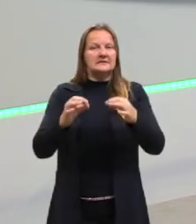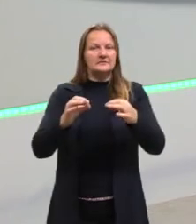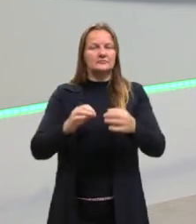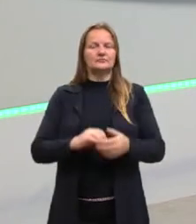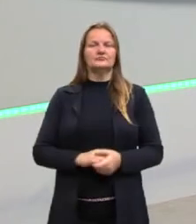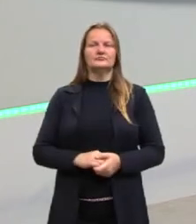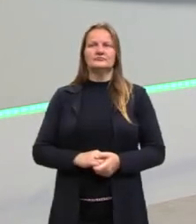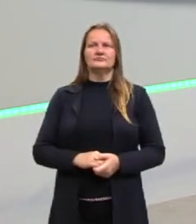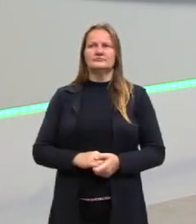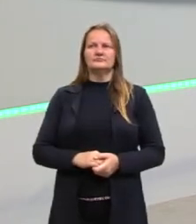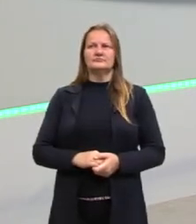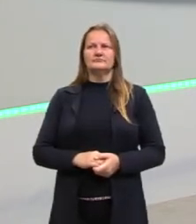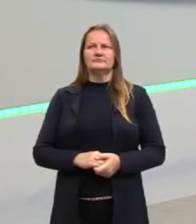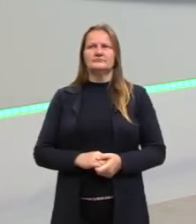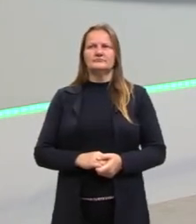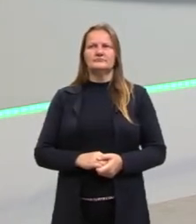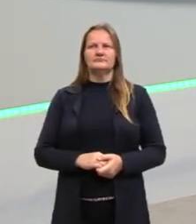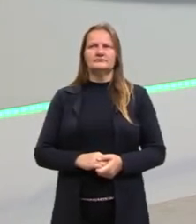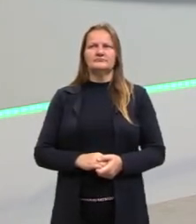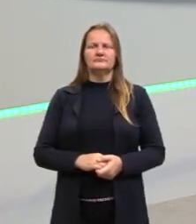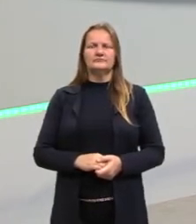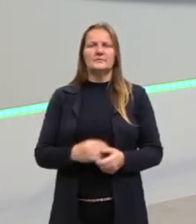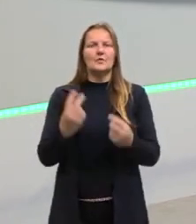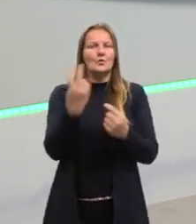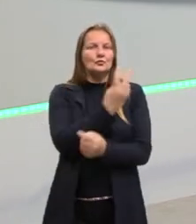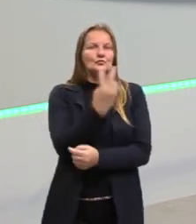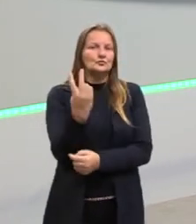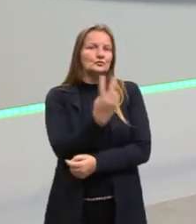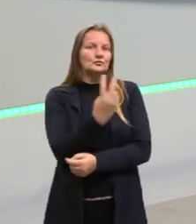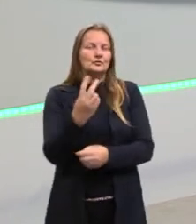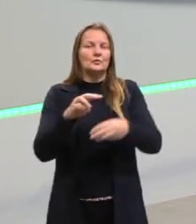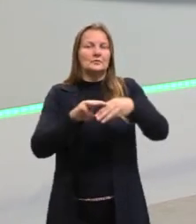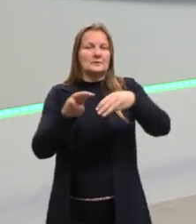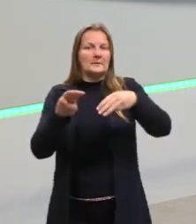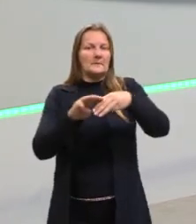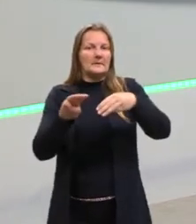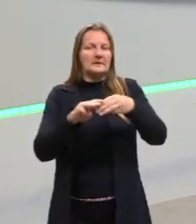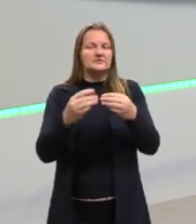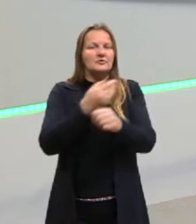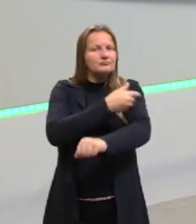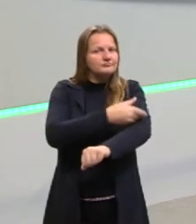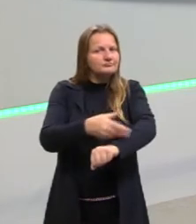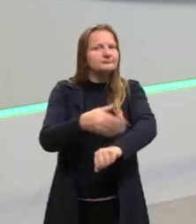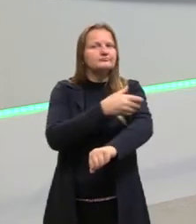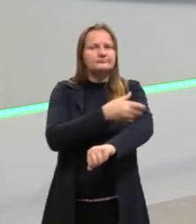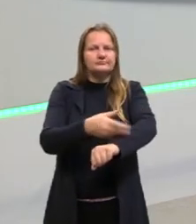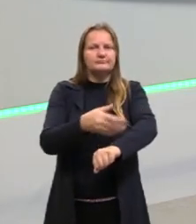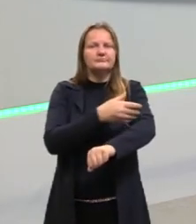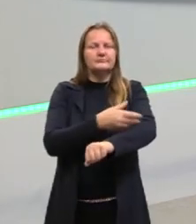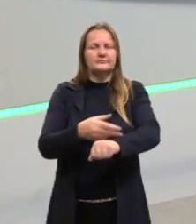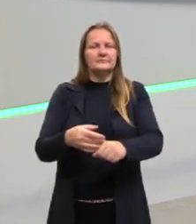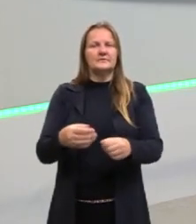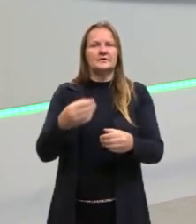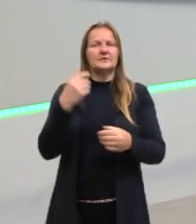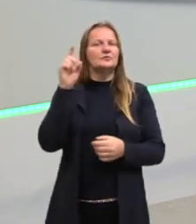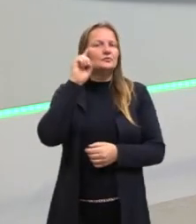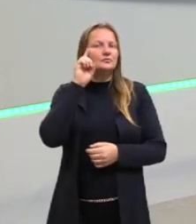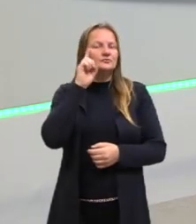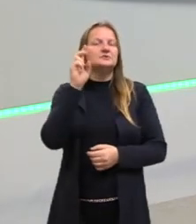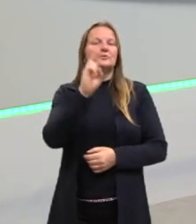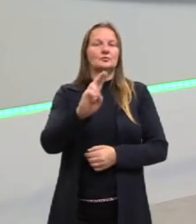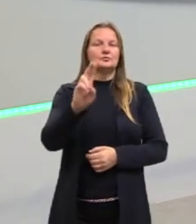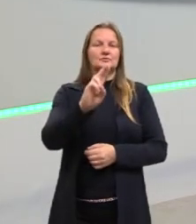Essa é a nossa média. Ambos os casos da média, nós já estamos acostumados a trabalhar no nosso cotidiano.